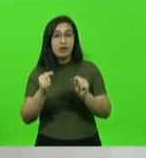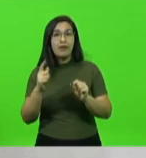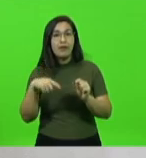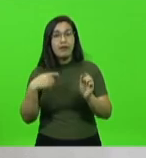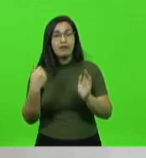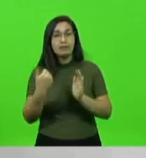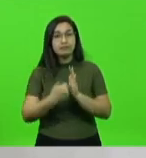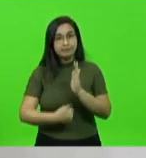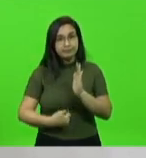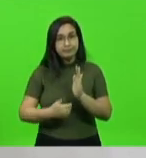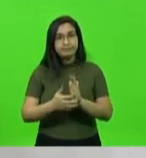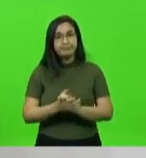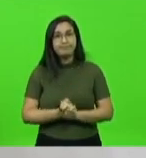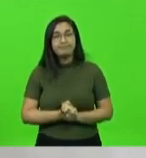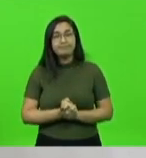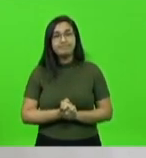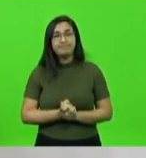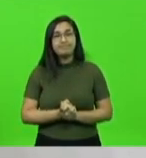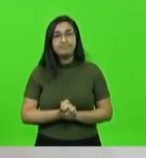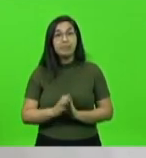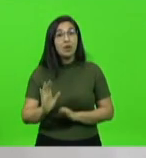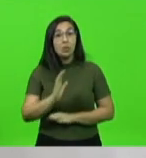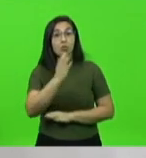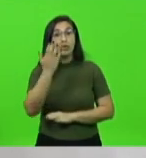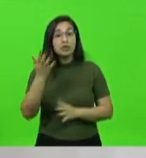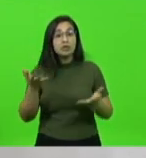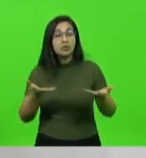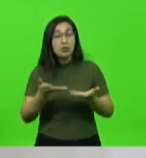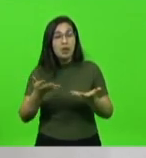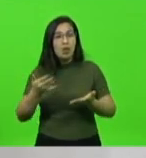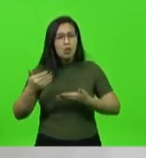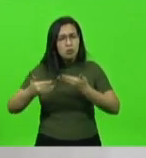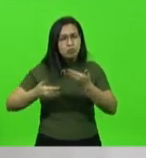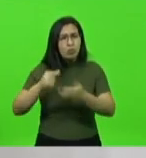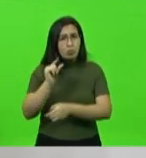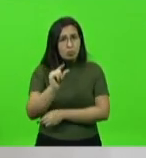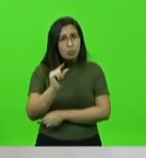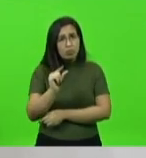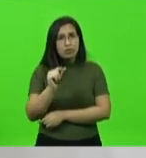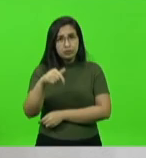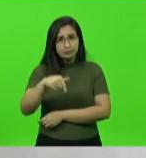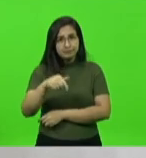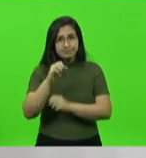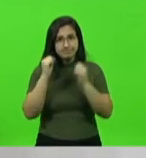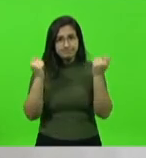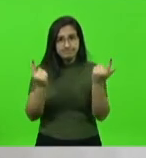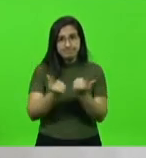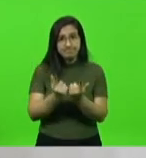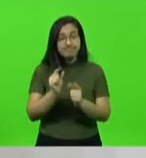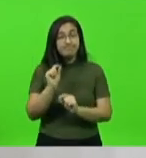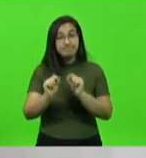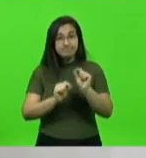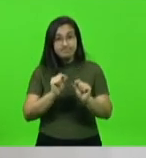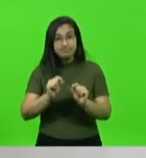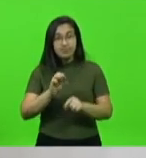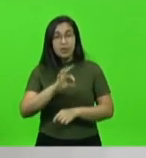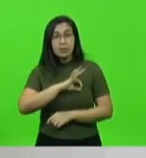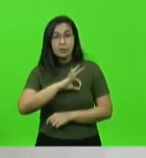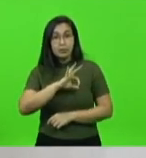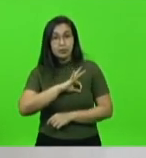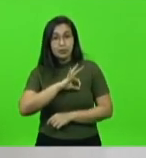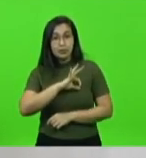Isso ocorreu recentemente agora, há pouco tempo aqui nessa Casa Legislativa, com a Polícia Penal.